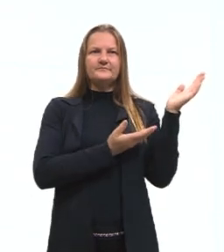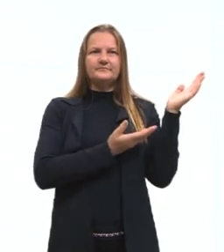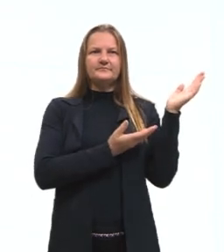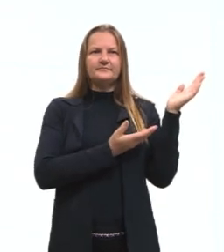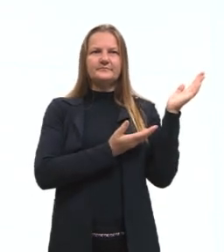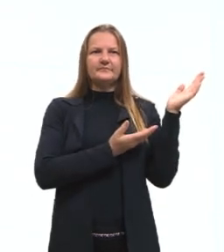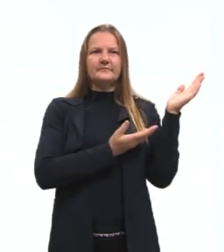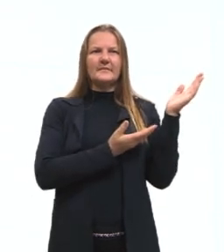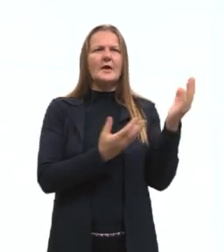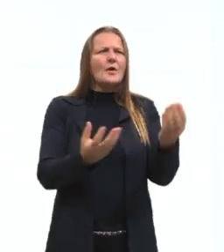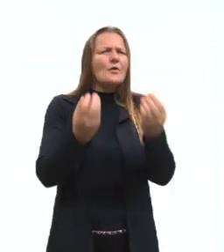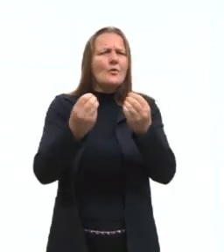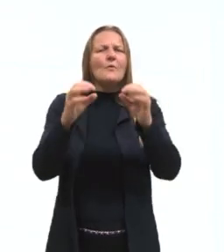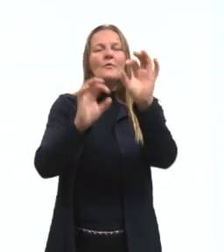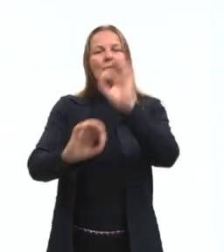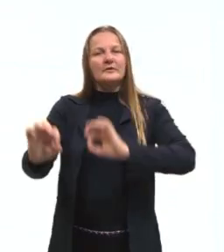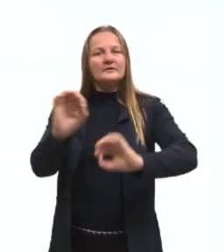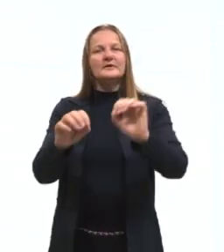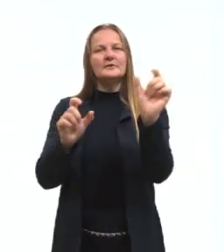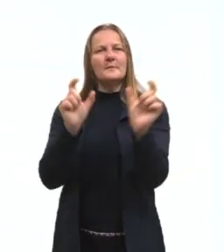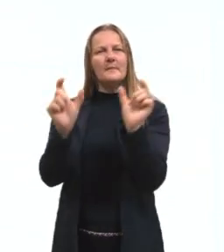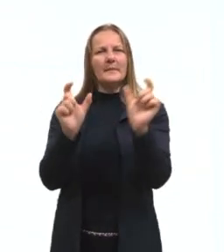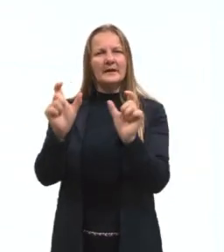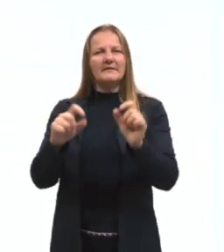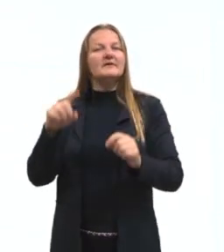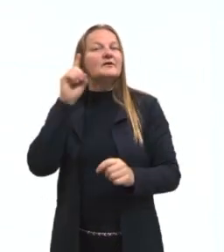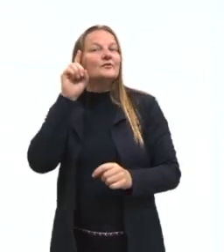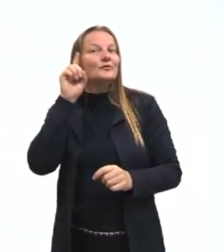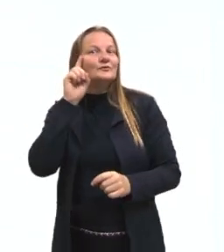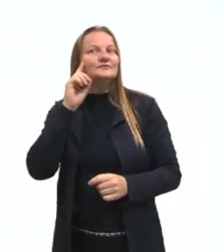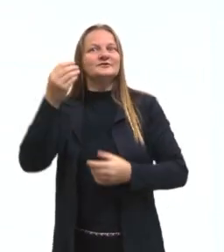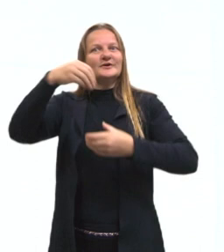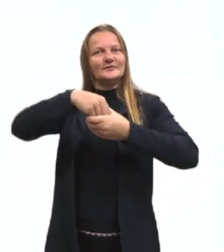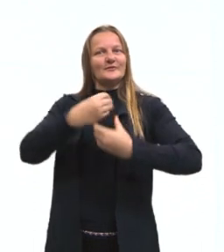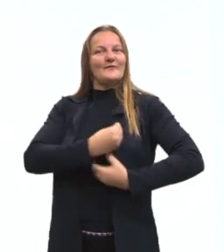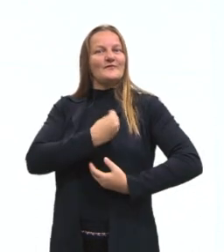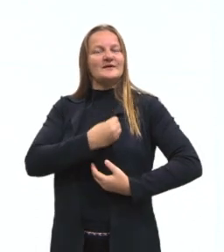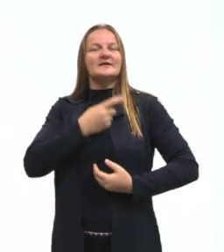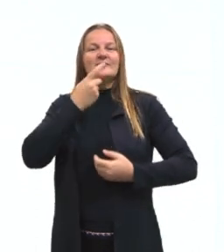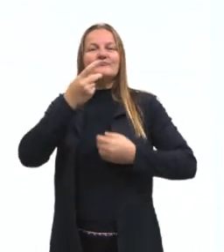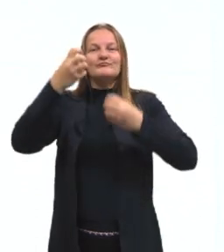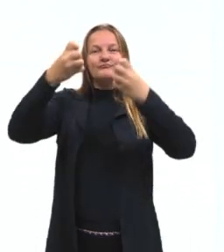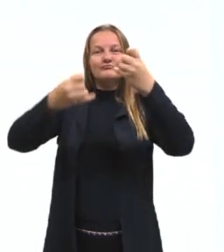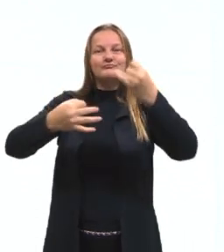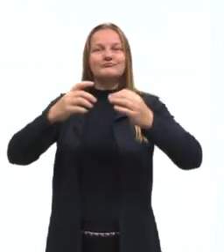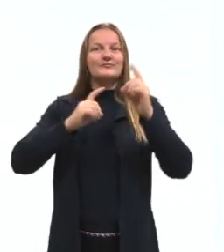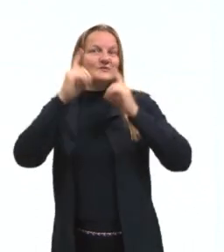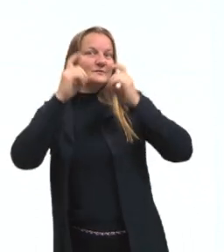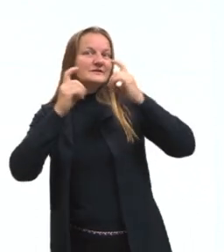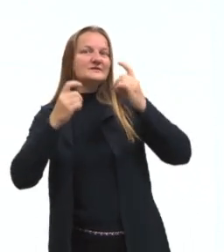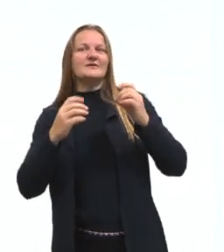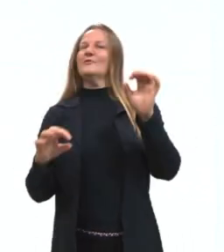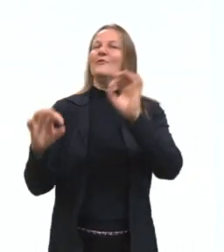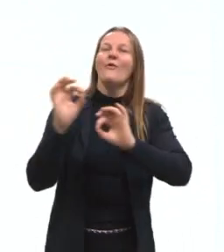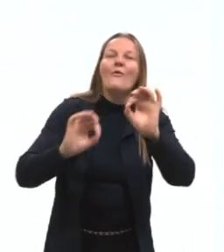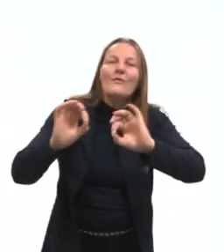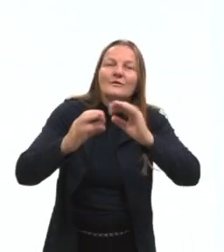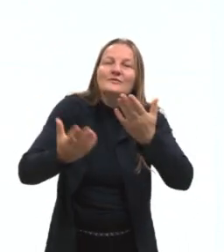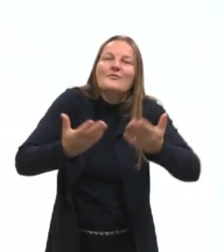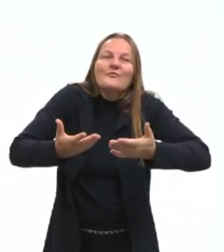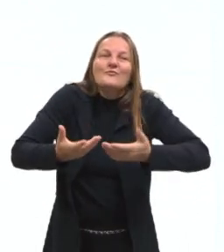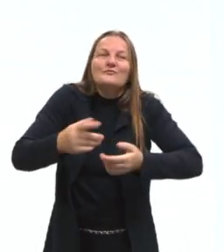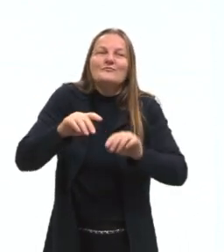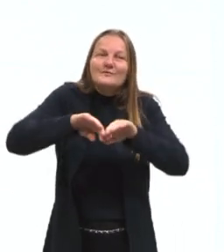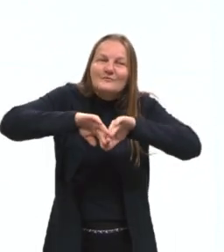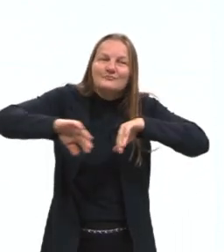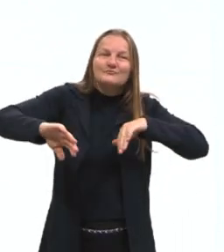como nós organizamos as palavras que a gente usa no nosso cotidiano. A gente pensou nessa organização, primeiro, como uma